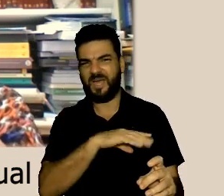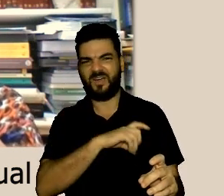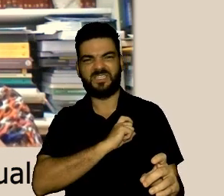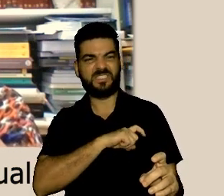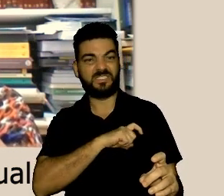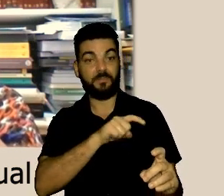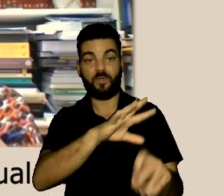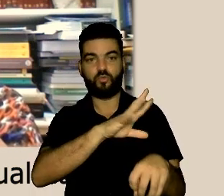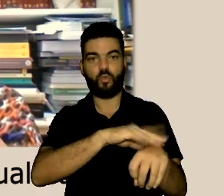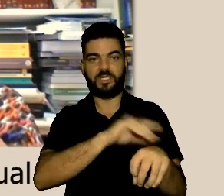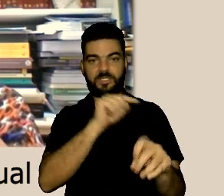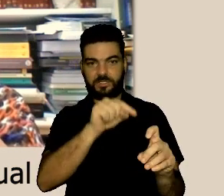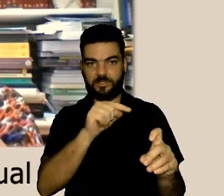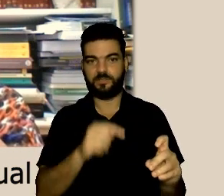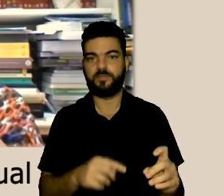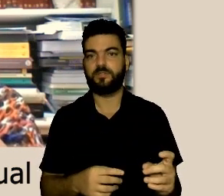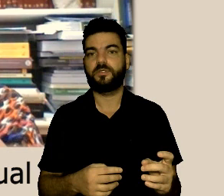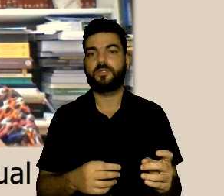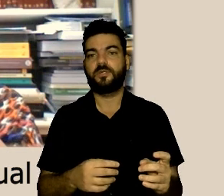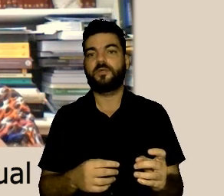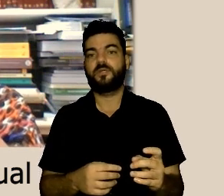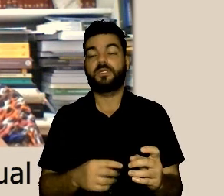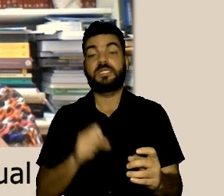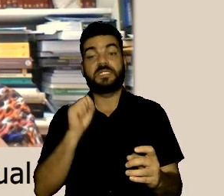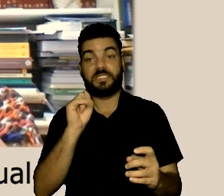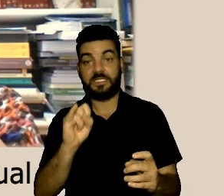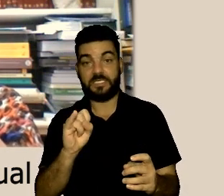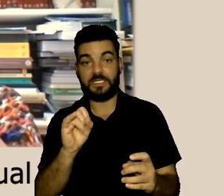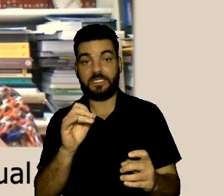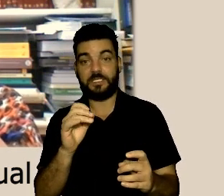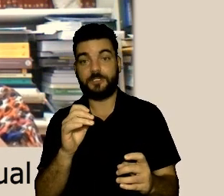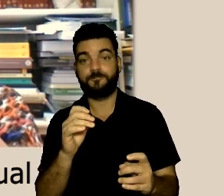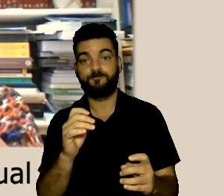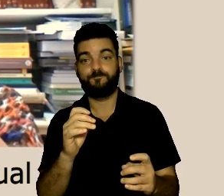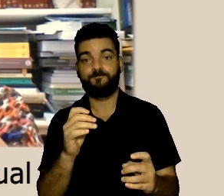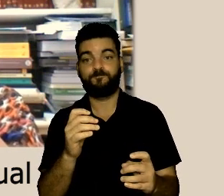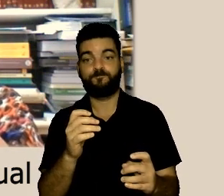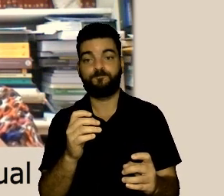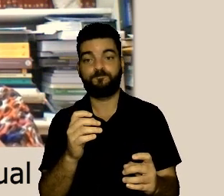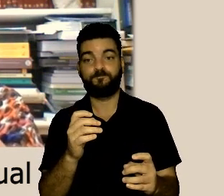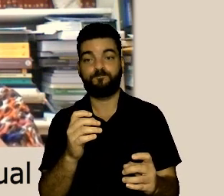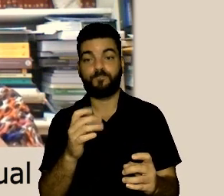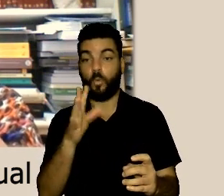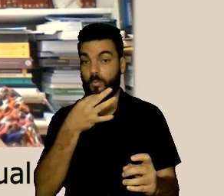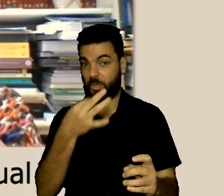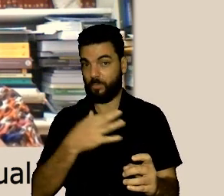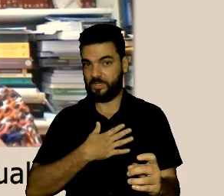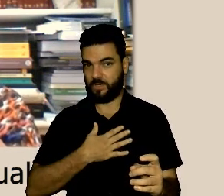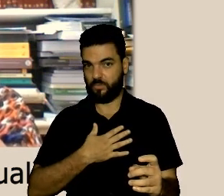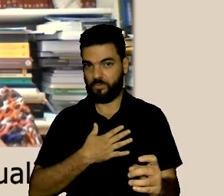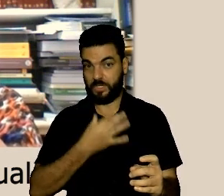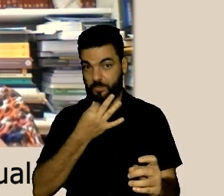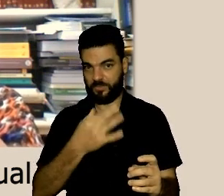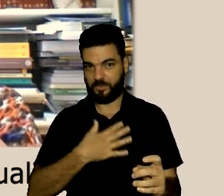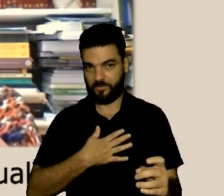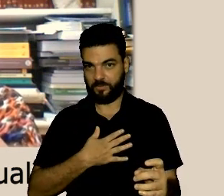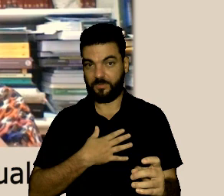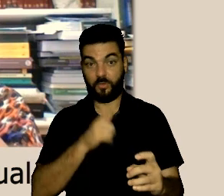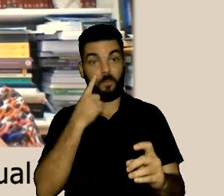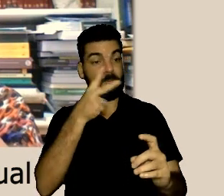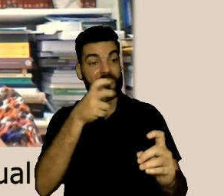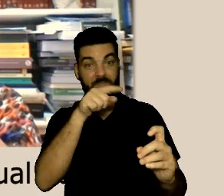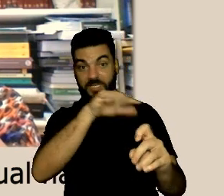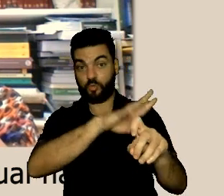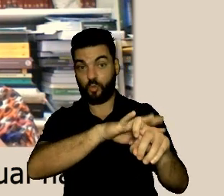campo daquilo que é ruim que é perverso que adoece então quando eu vejo